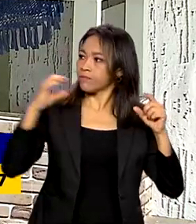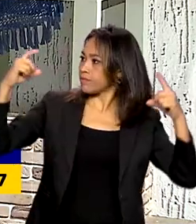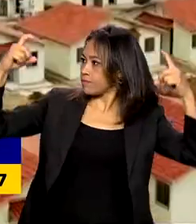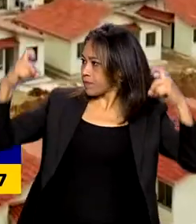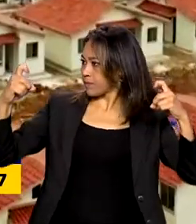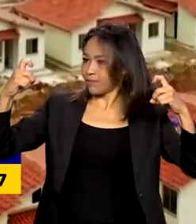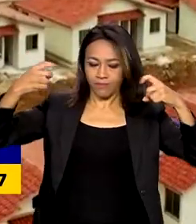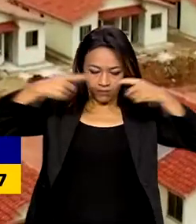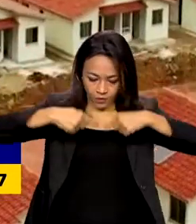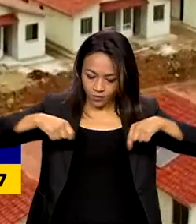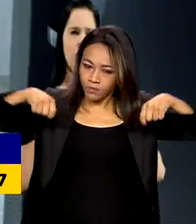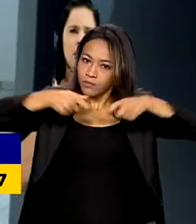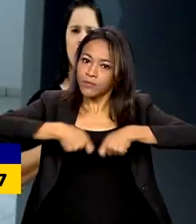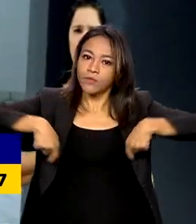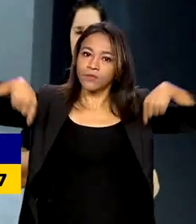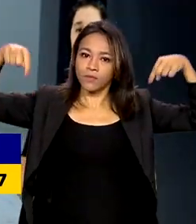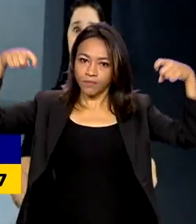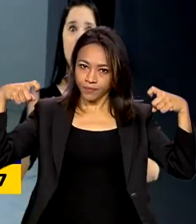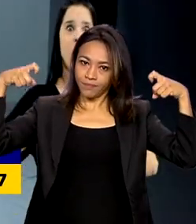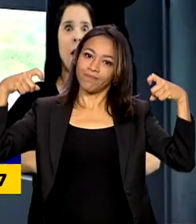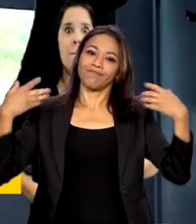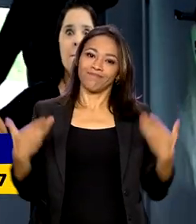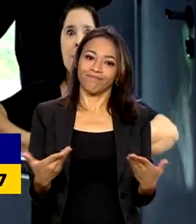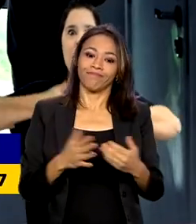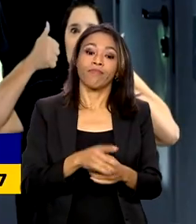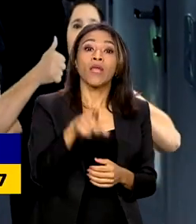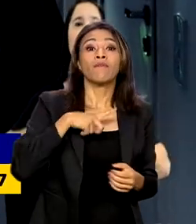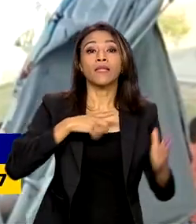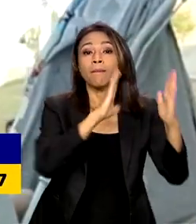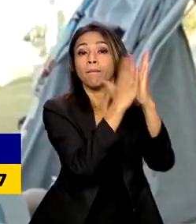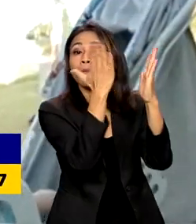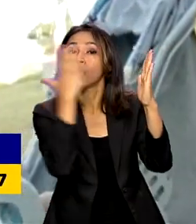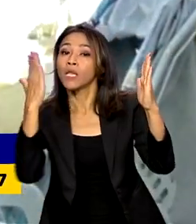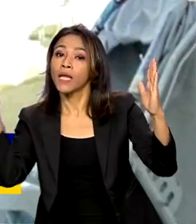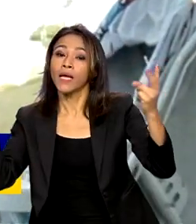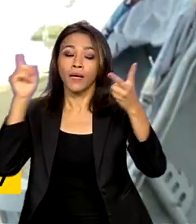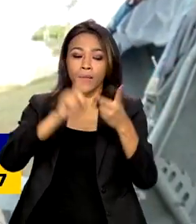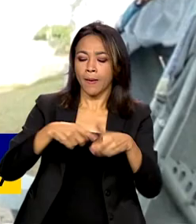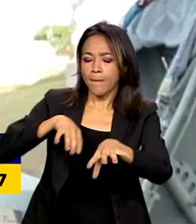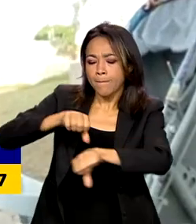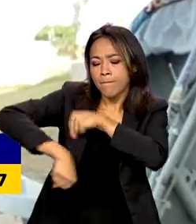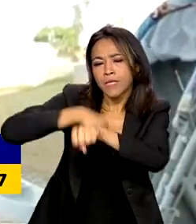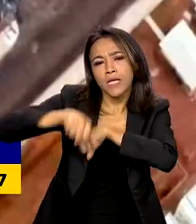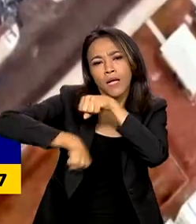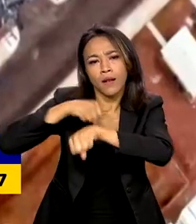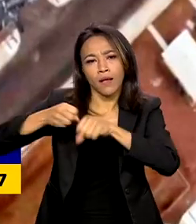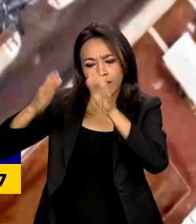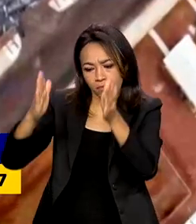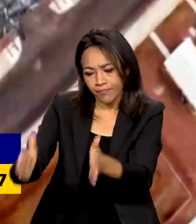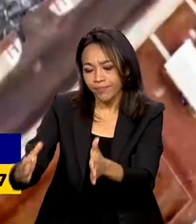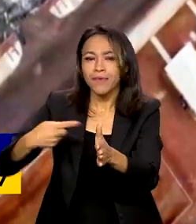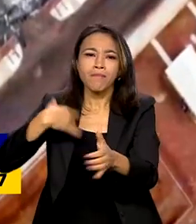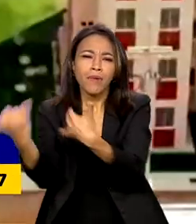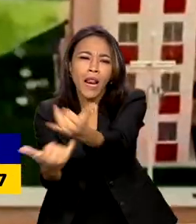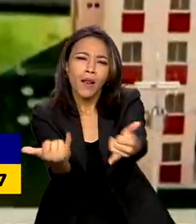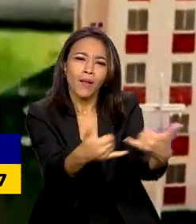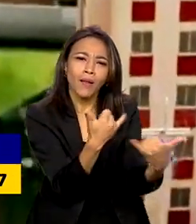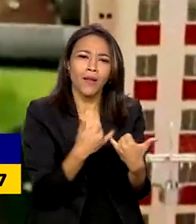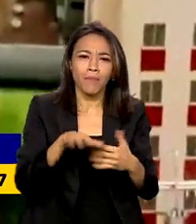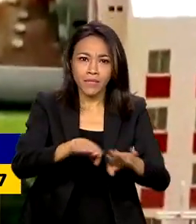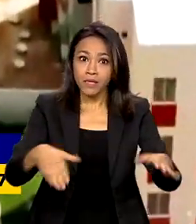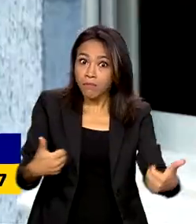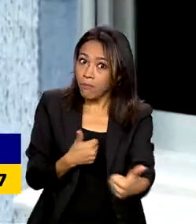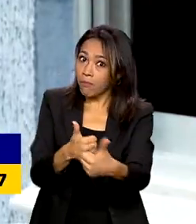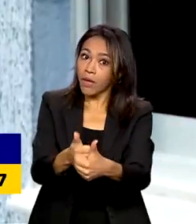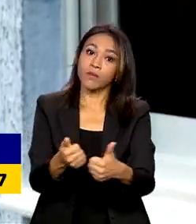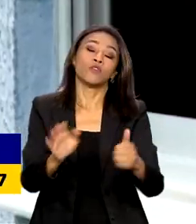instalado. Os conjuntos habitacionais terão ainda biblioteca, bicicletário e parquinho para as crianças e devem ficar perto de